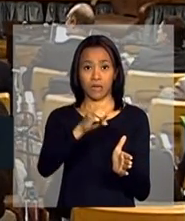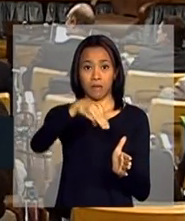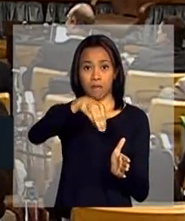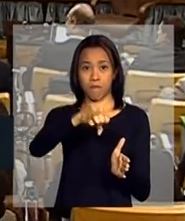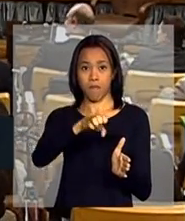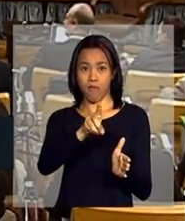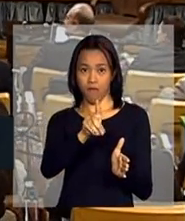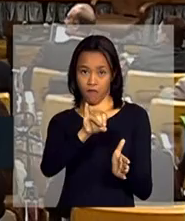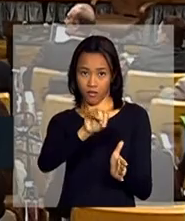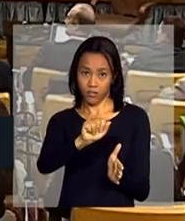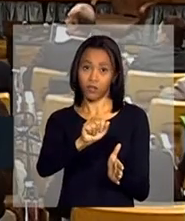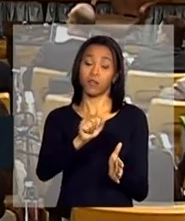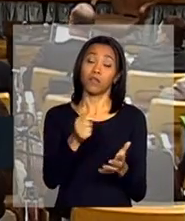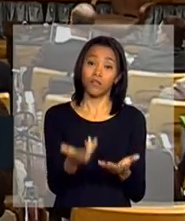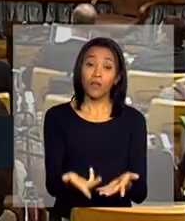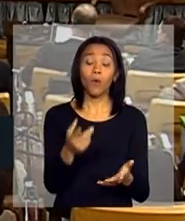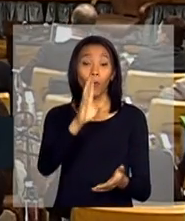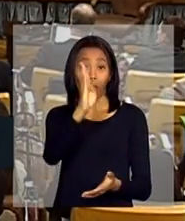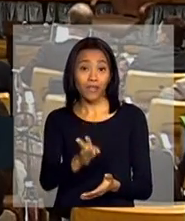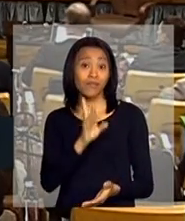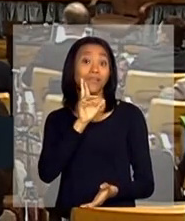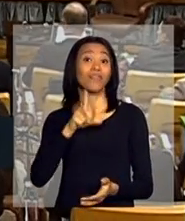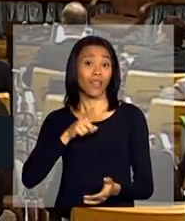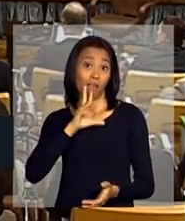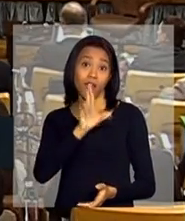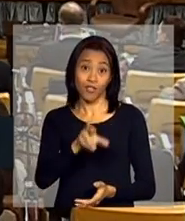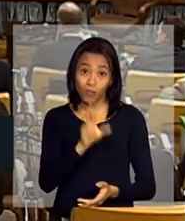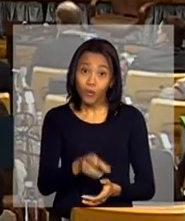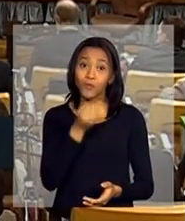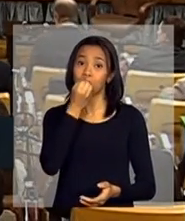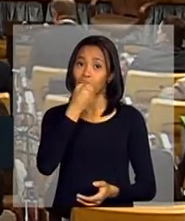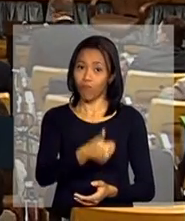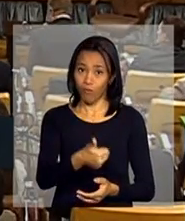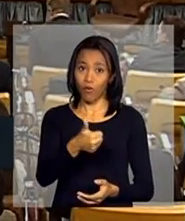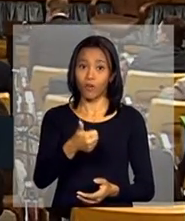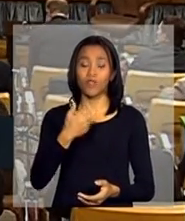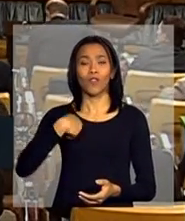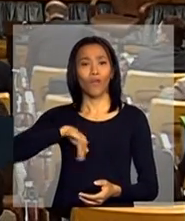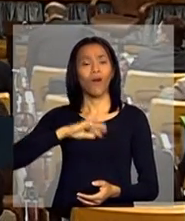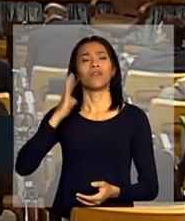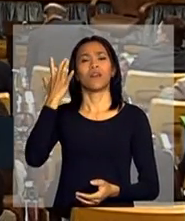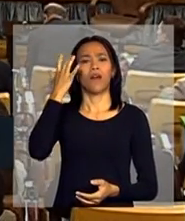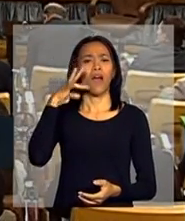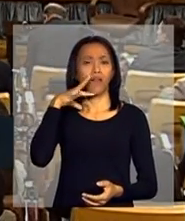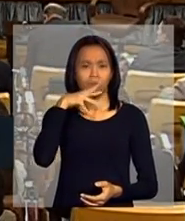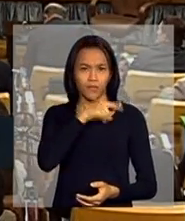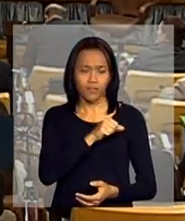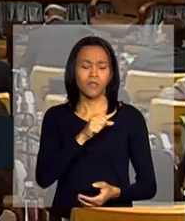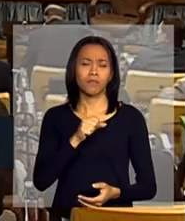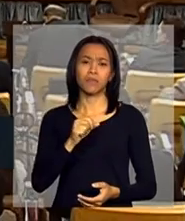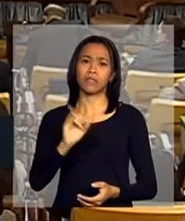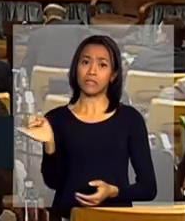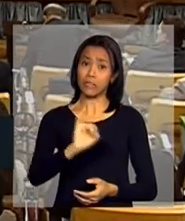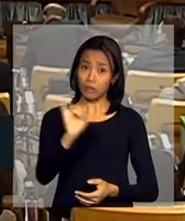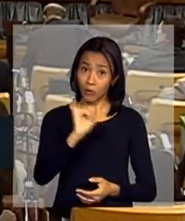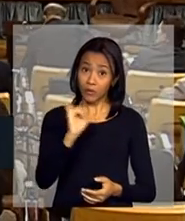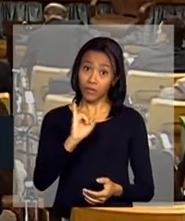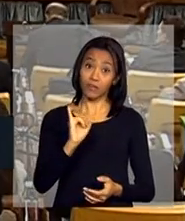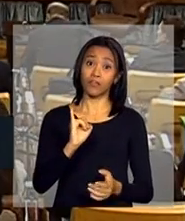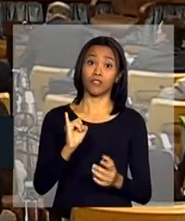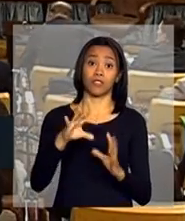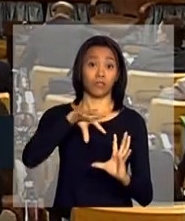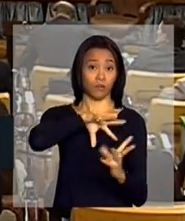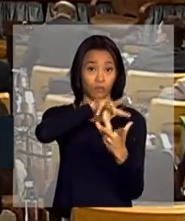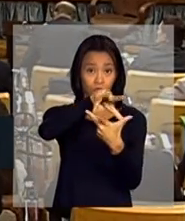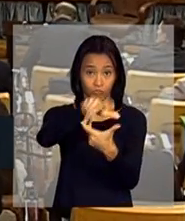obtido resultados extraordinários, achávamos muito útil, tanto em termos nacionais